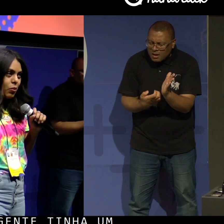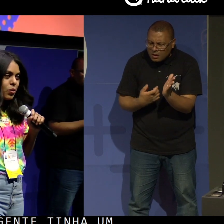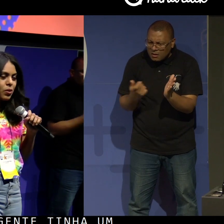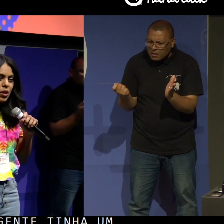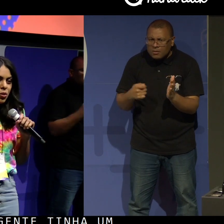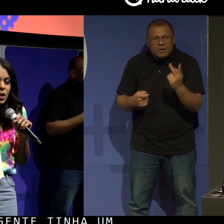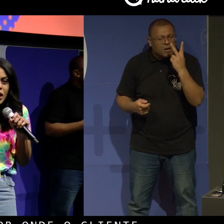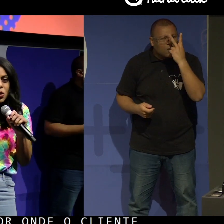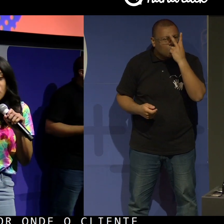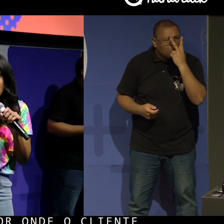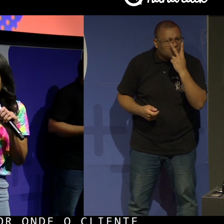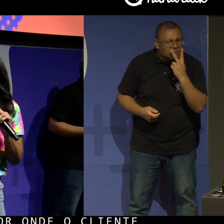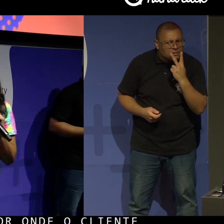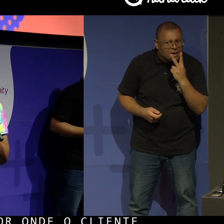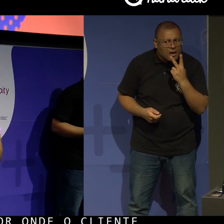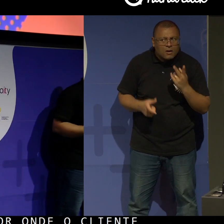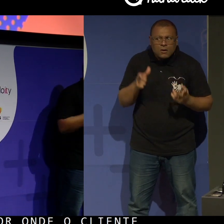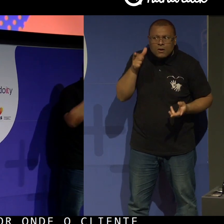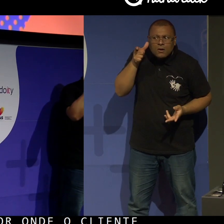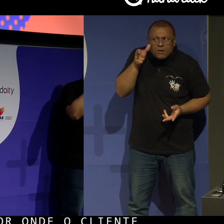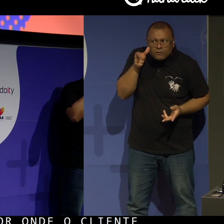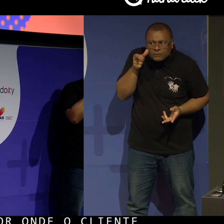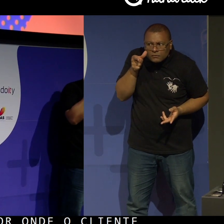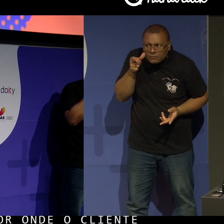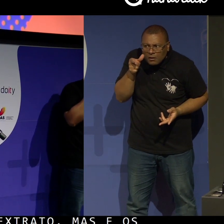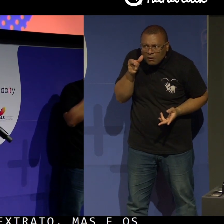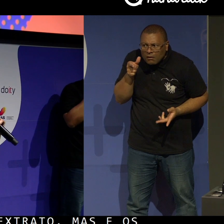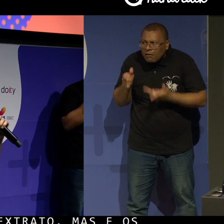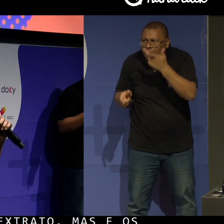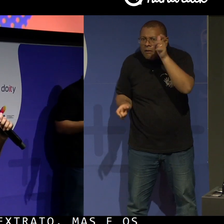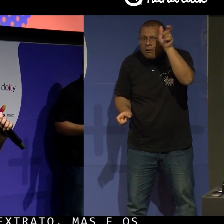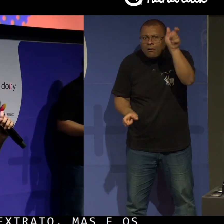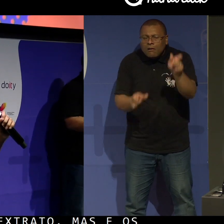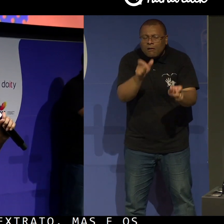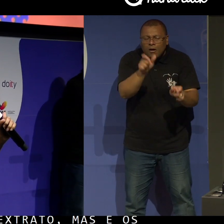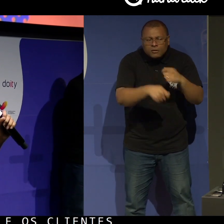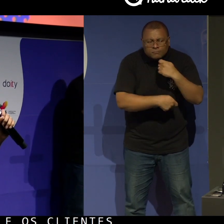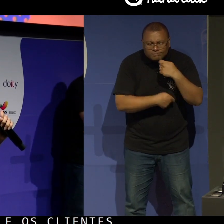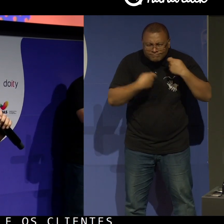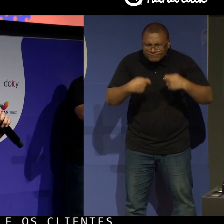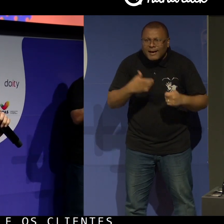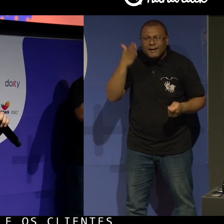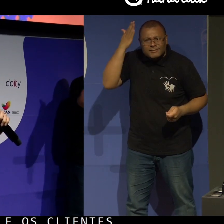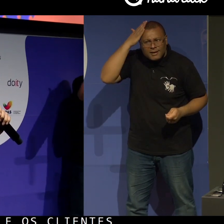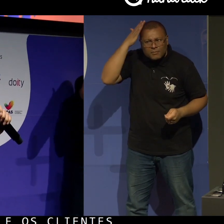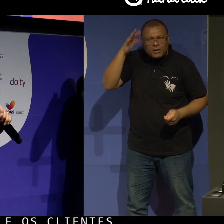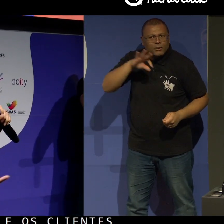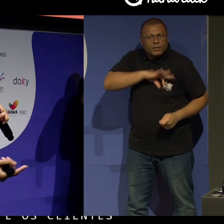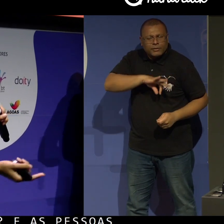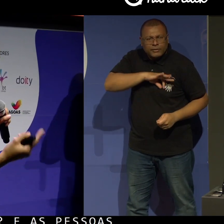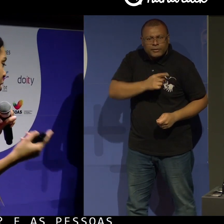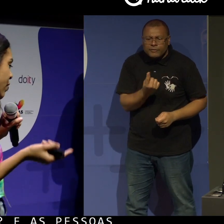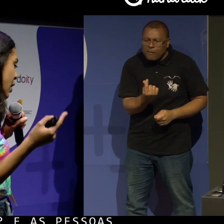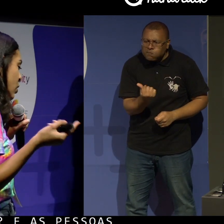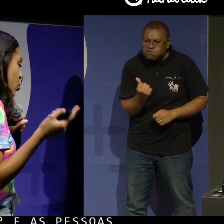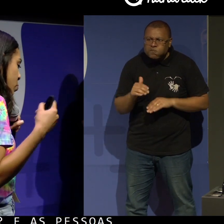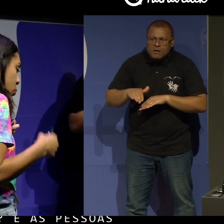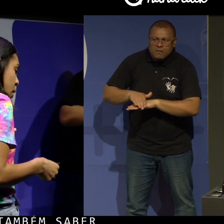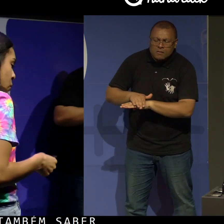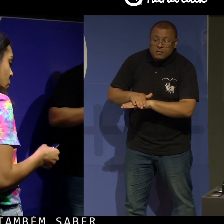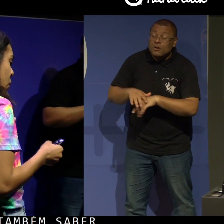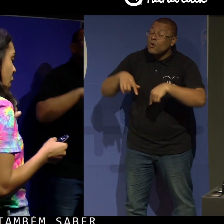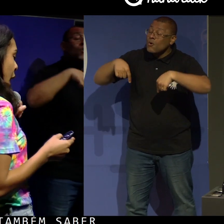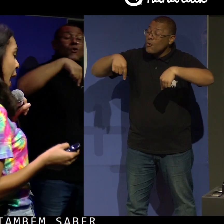cegos, e os clientes com baixa visão, e as pessoas que precisavam também saber sobre o seu dinheiro. Hoje a gente está falando